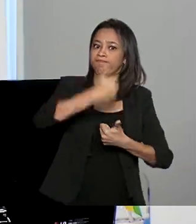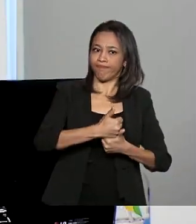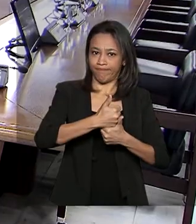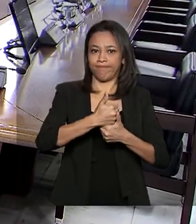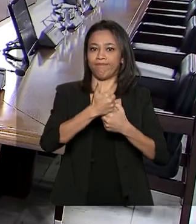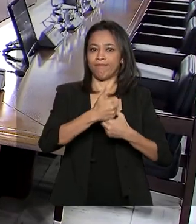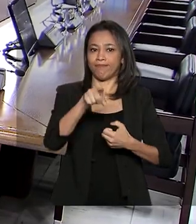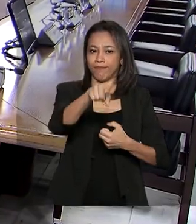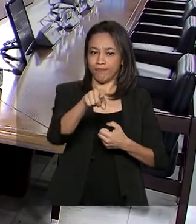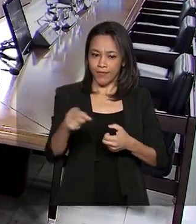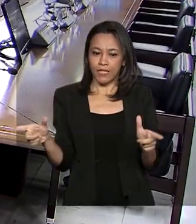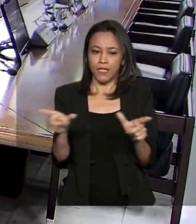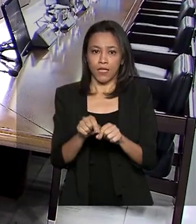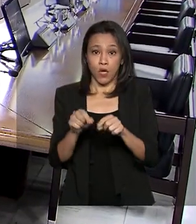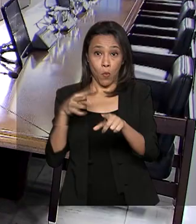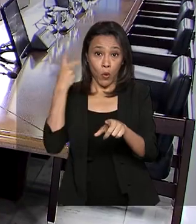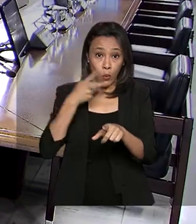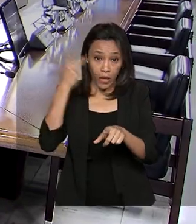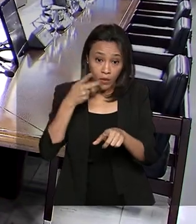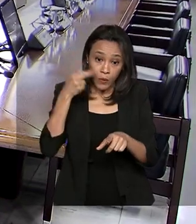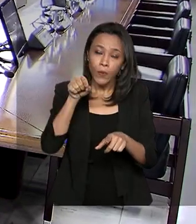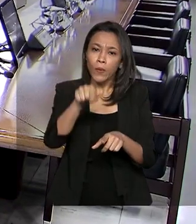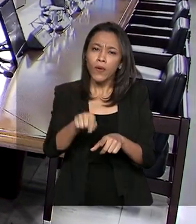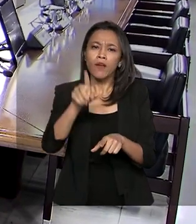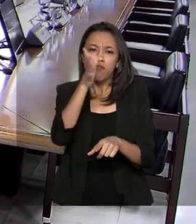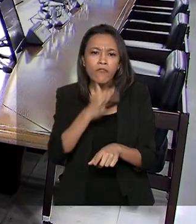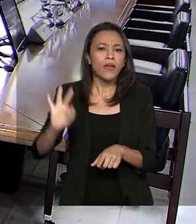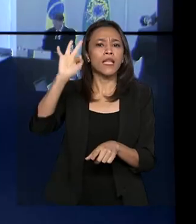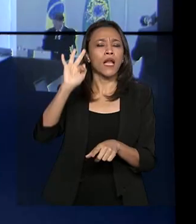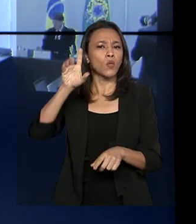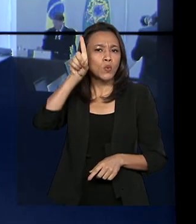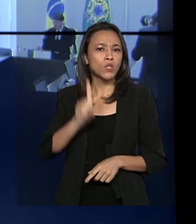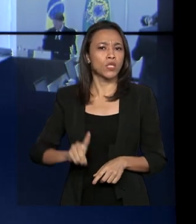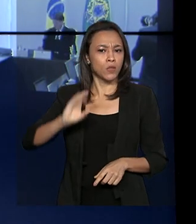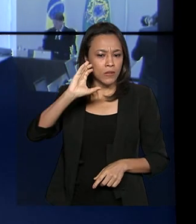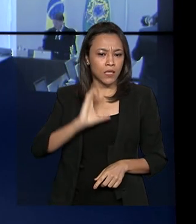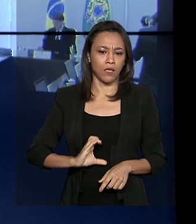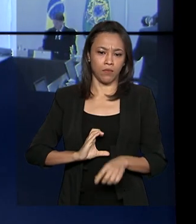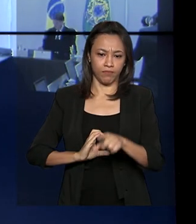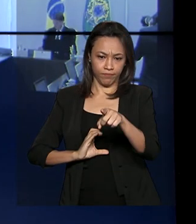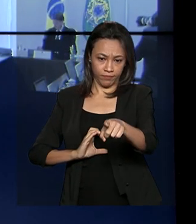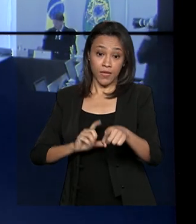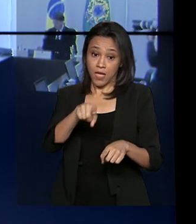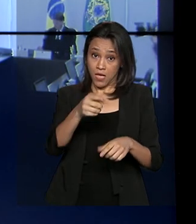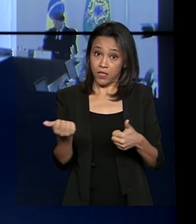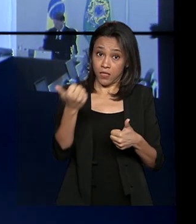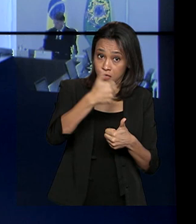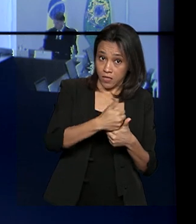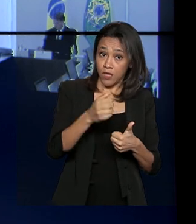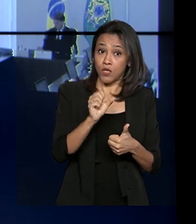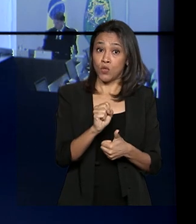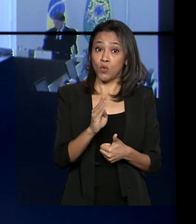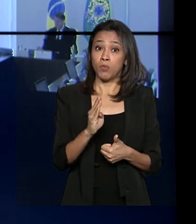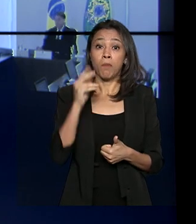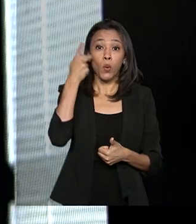Carlos Alberto Vilhena, no cargo de Procurador Federal dos Direitos do Cidadão. O subprocurador vai exercer a